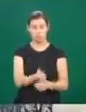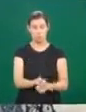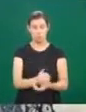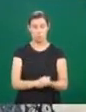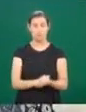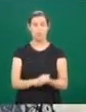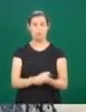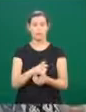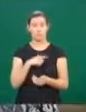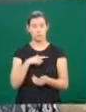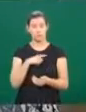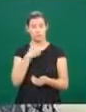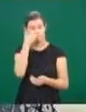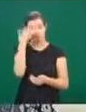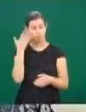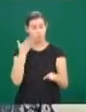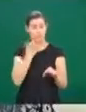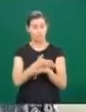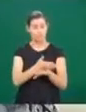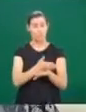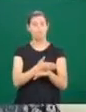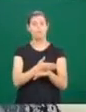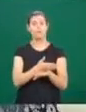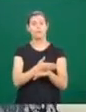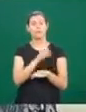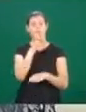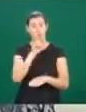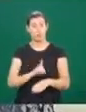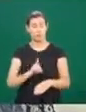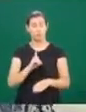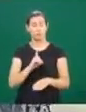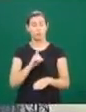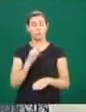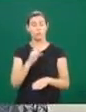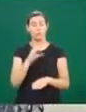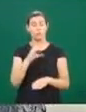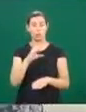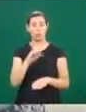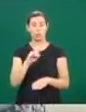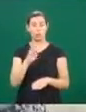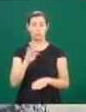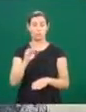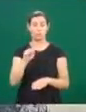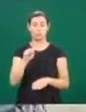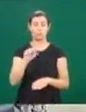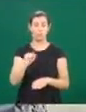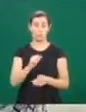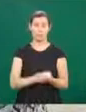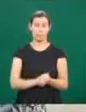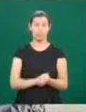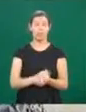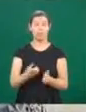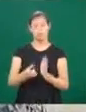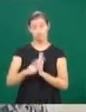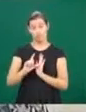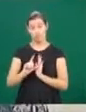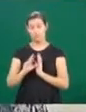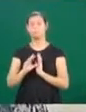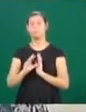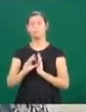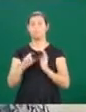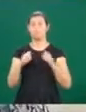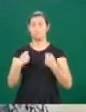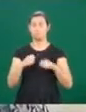por meio de cotas. Então a universidade agora tem realmente que se... não que realmente, porque na verdade já devia ter se preocupado